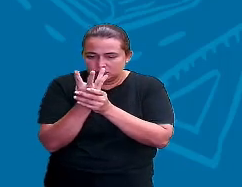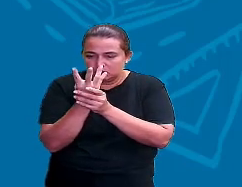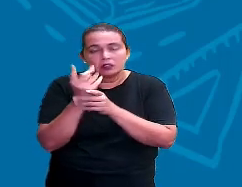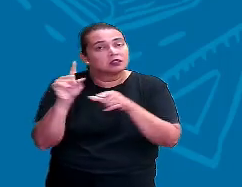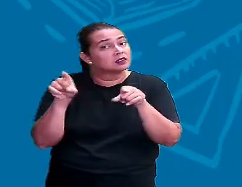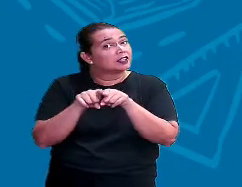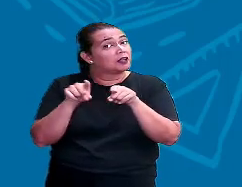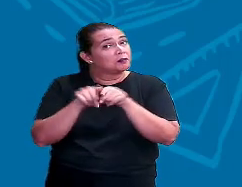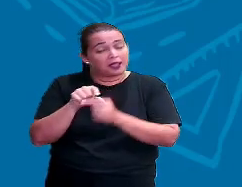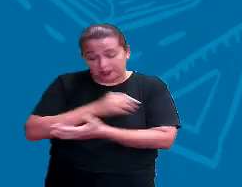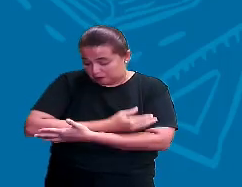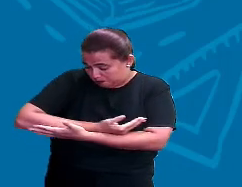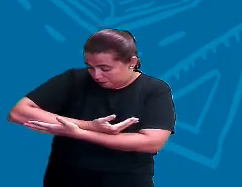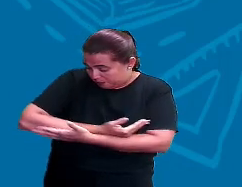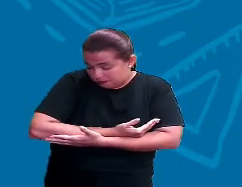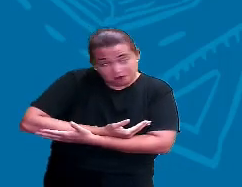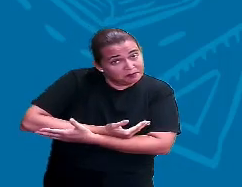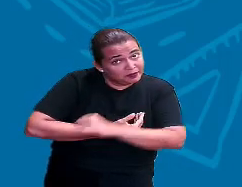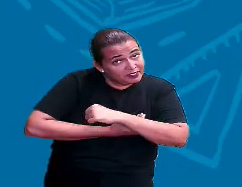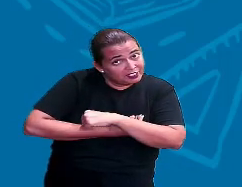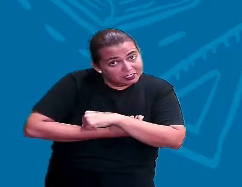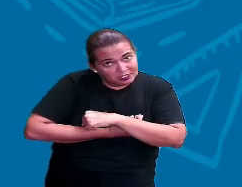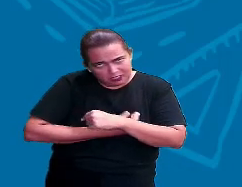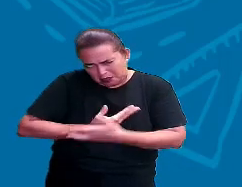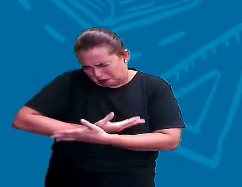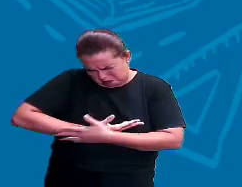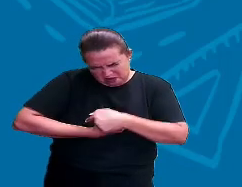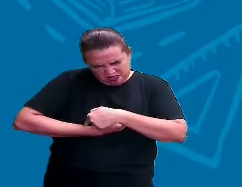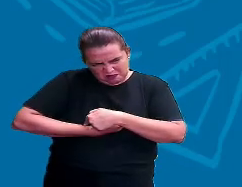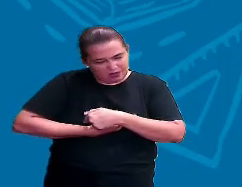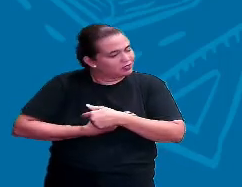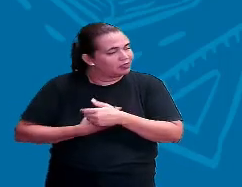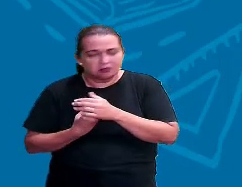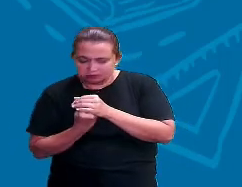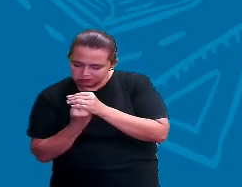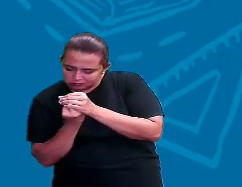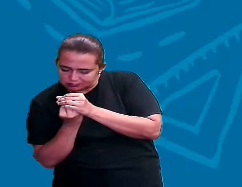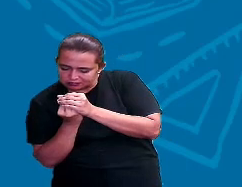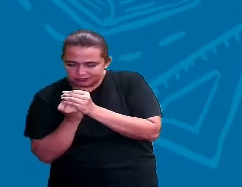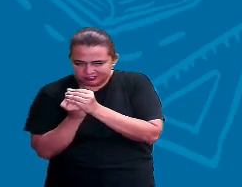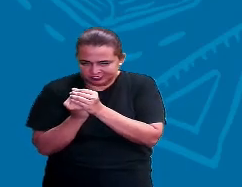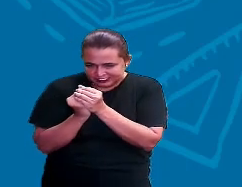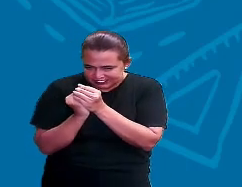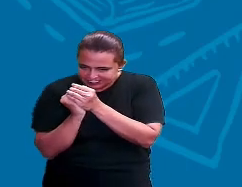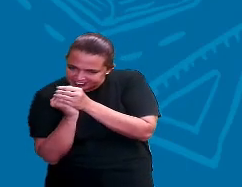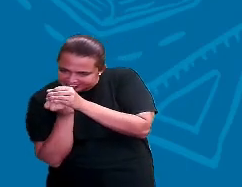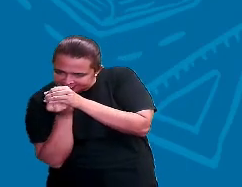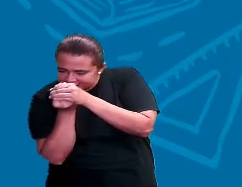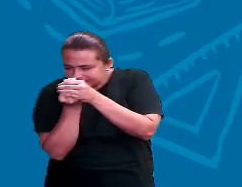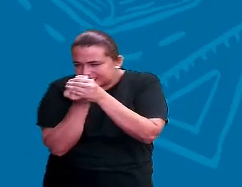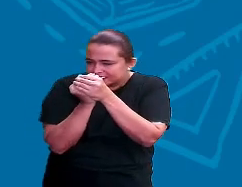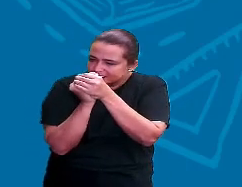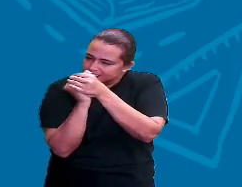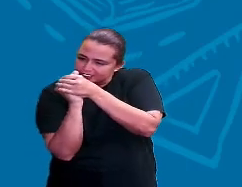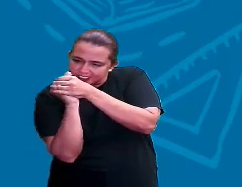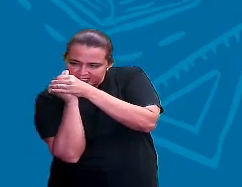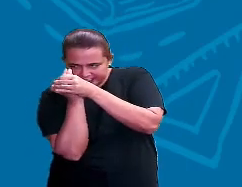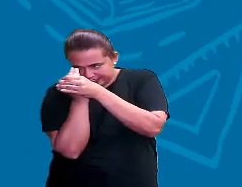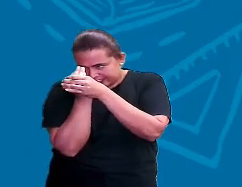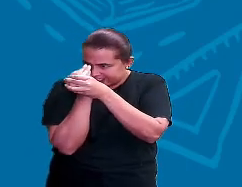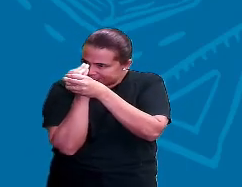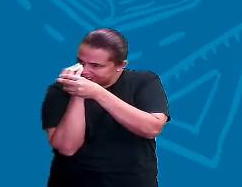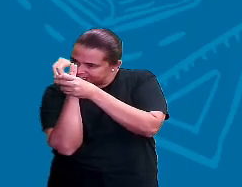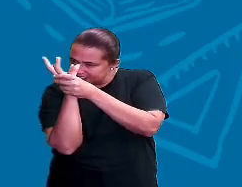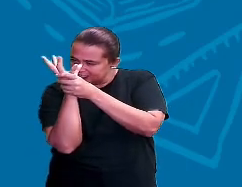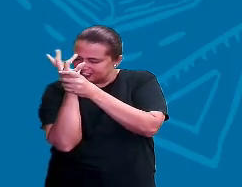crescendo, vai se desenvolvendo, se torna uma planta maior, né? Às vezes uma árvore. Até que ela venha a